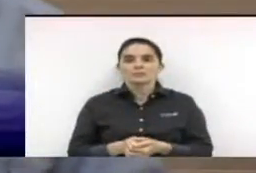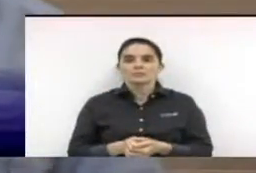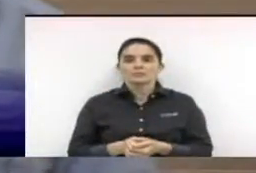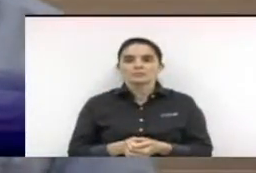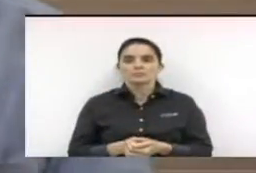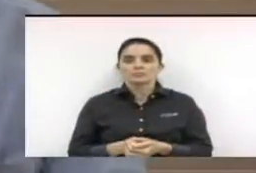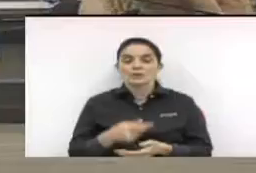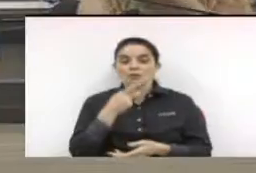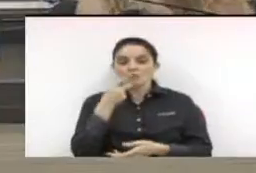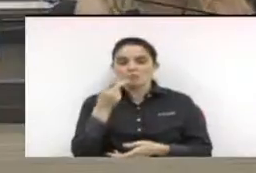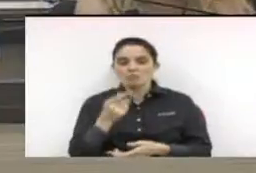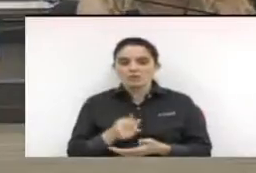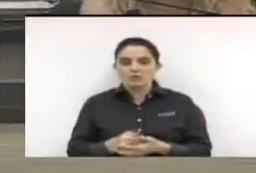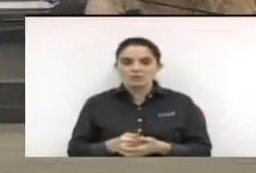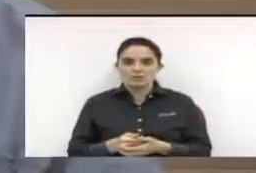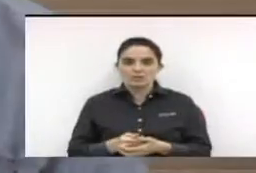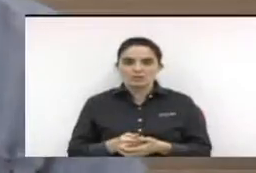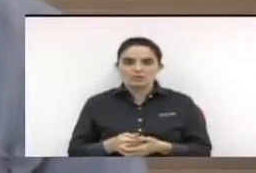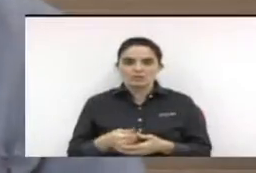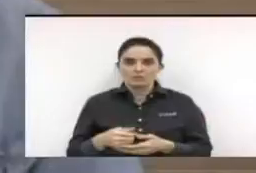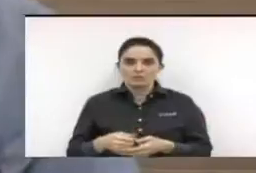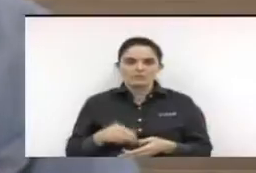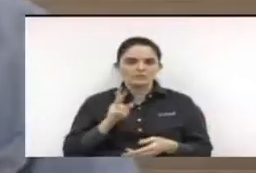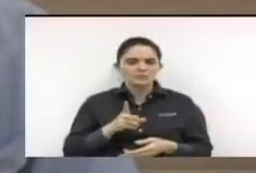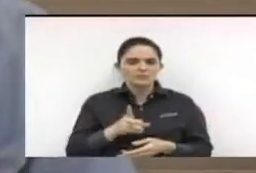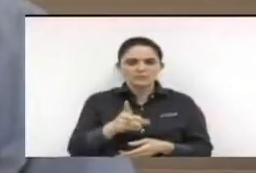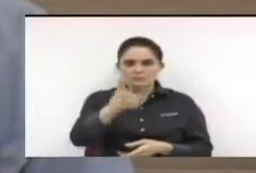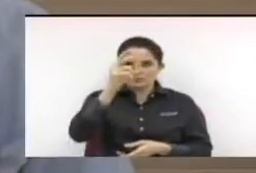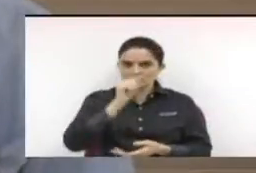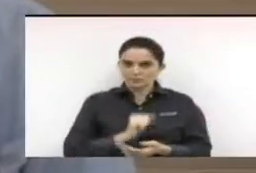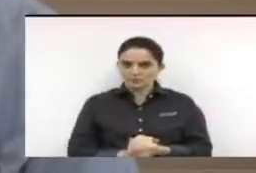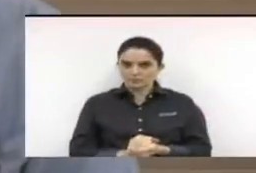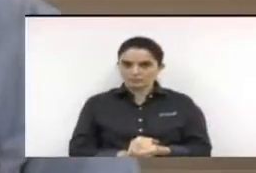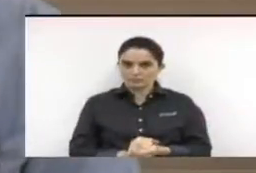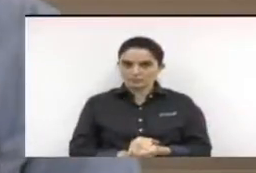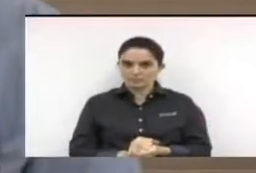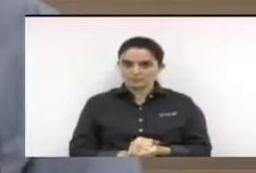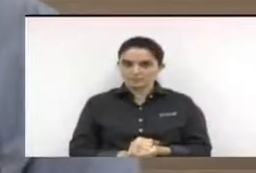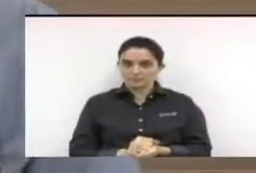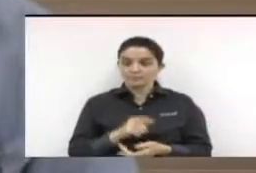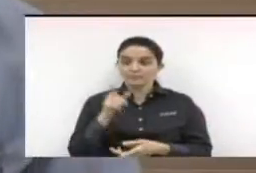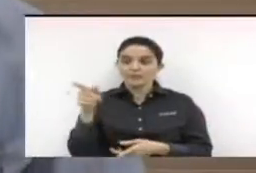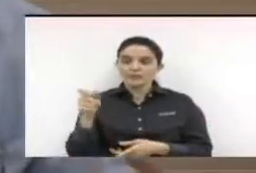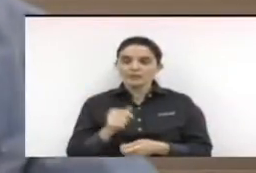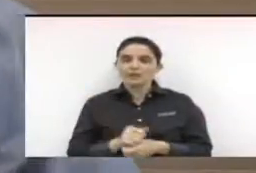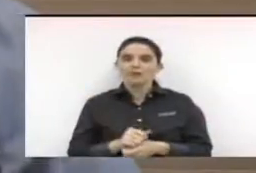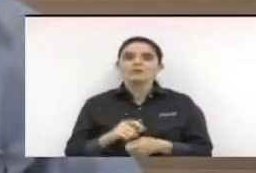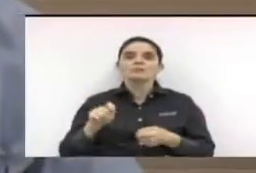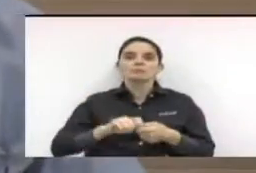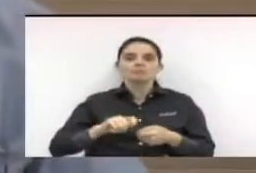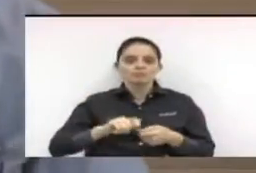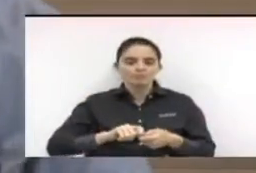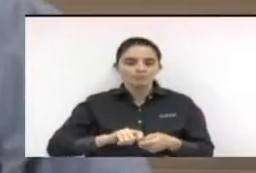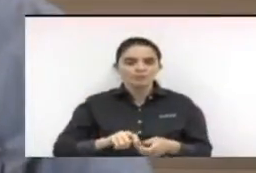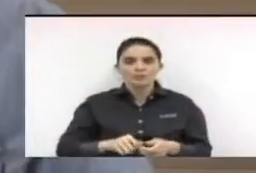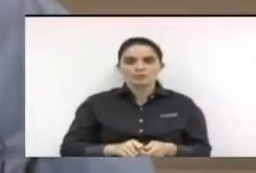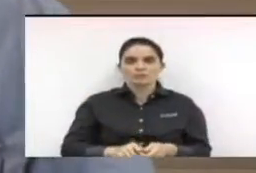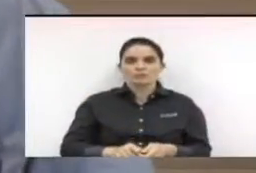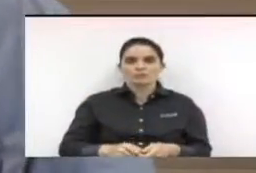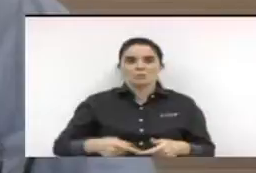mandato anterior e que seja uma forma do vereador fazer uma política transparente